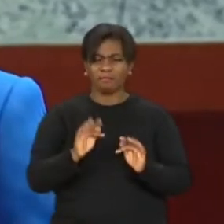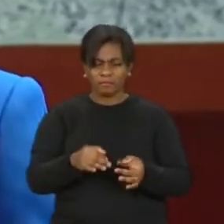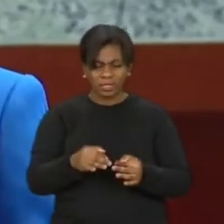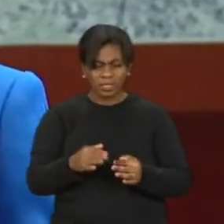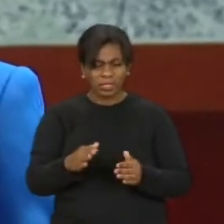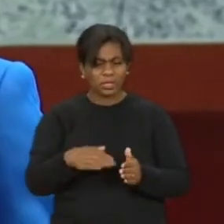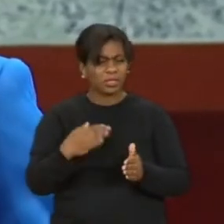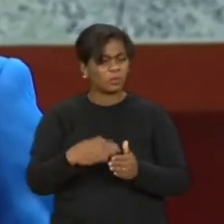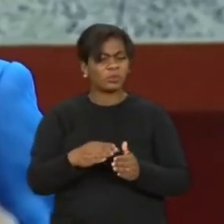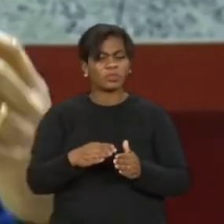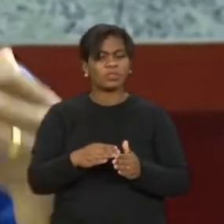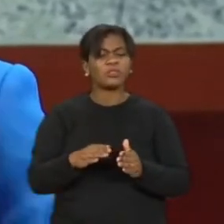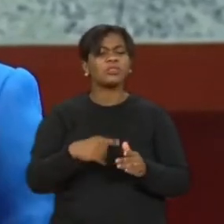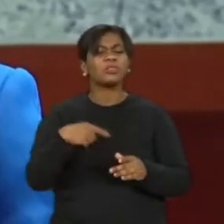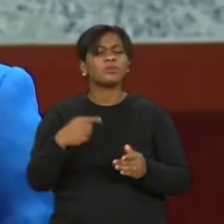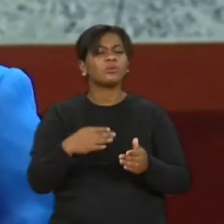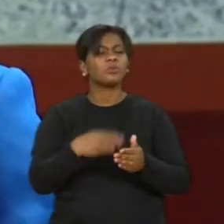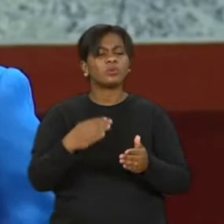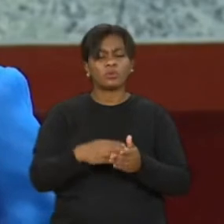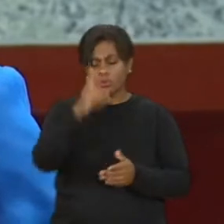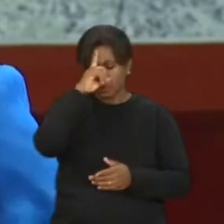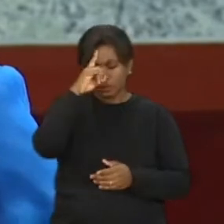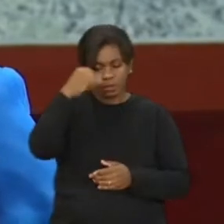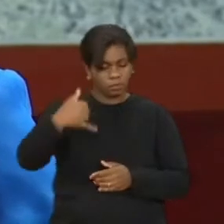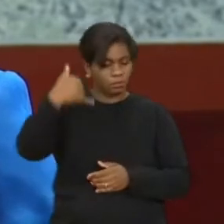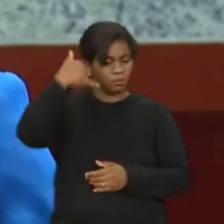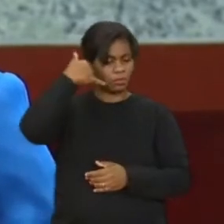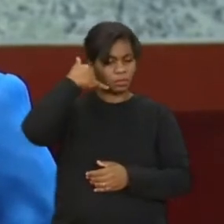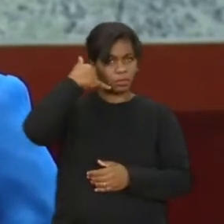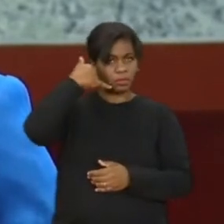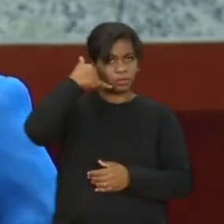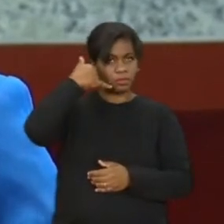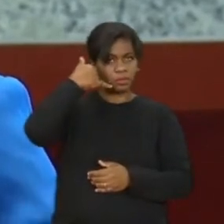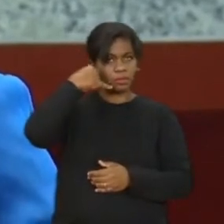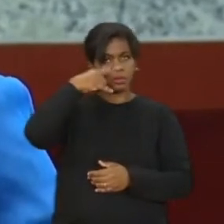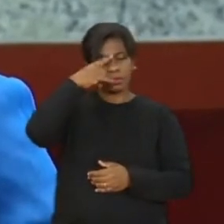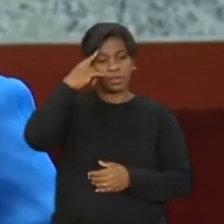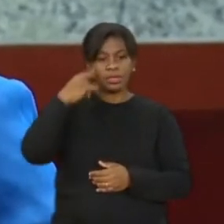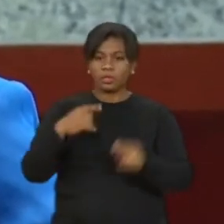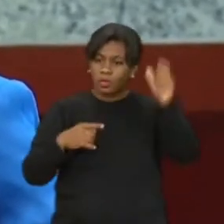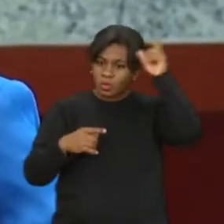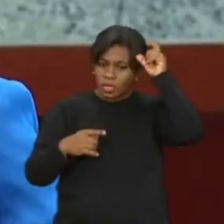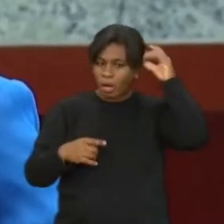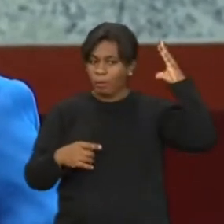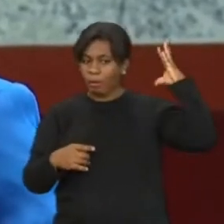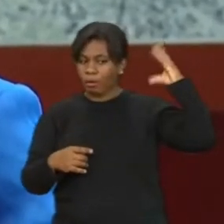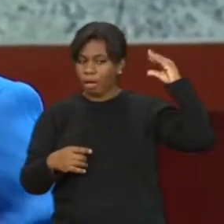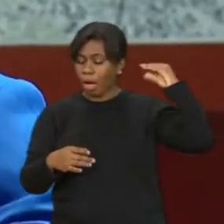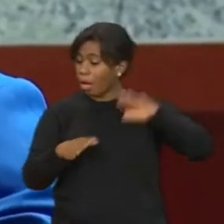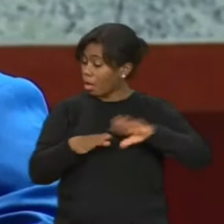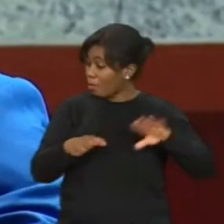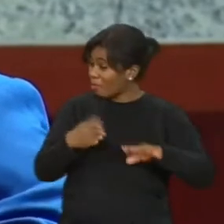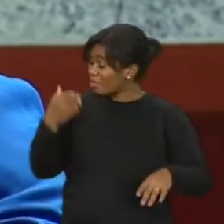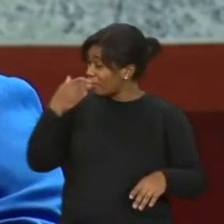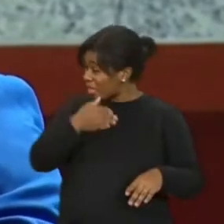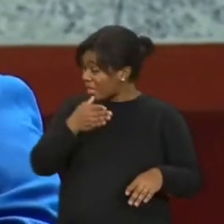tudo, o hospital ligou para mim de novo. O diabo queria falar para mim, acabou, não tem mais jeito. Você vai lá só